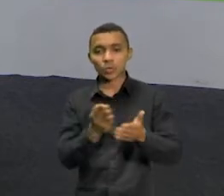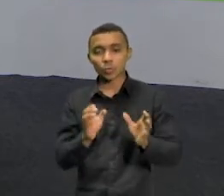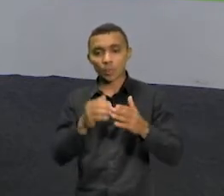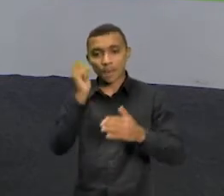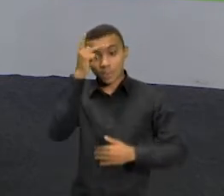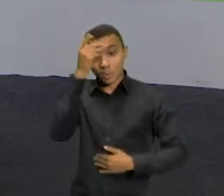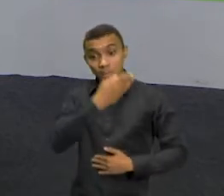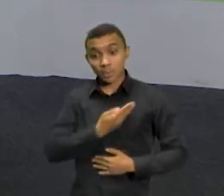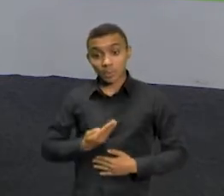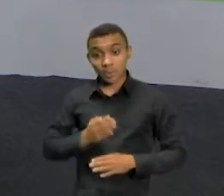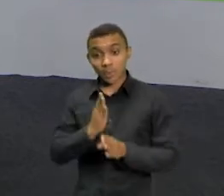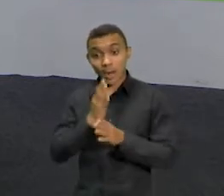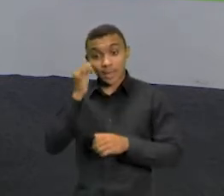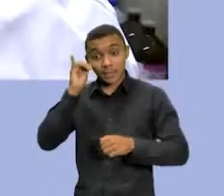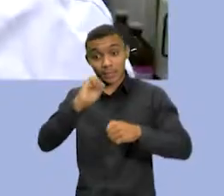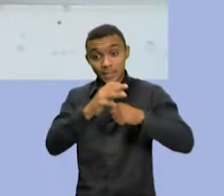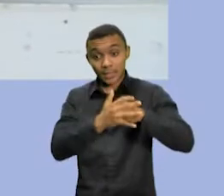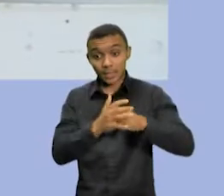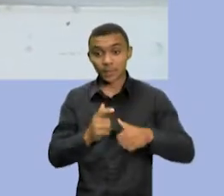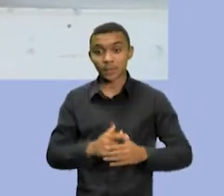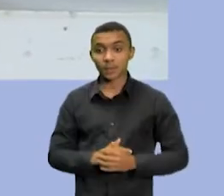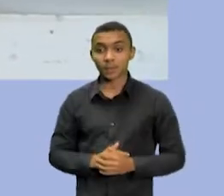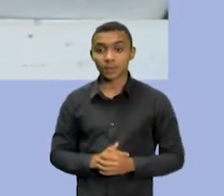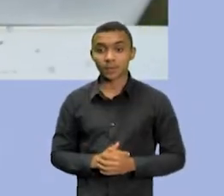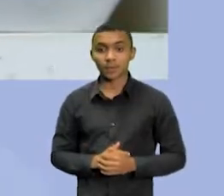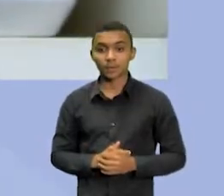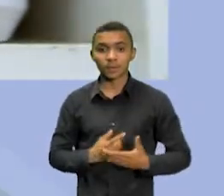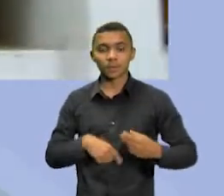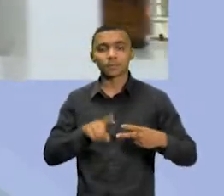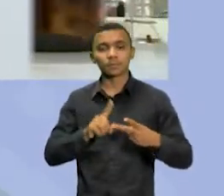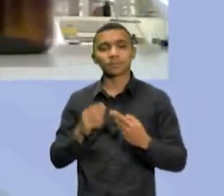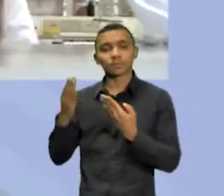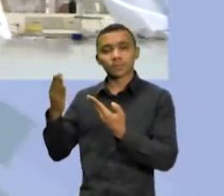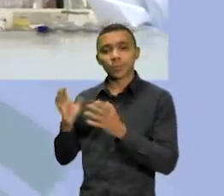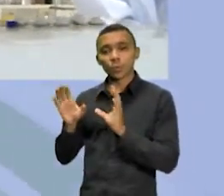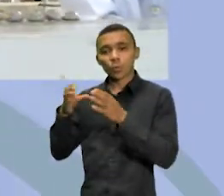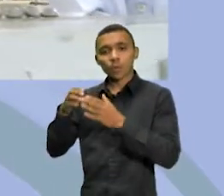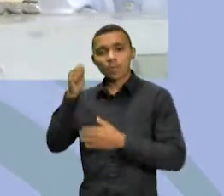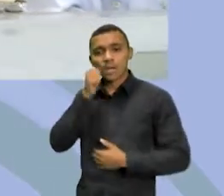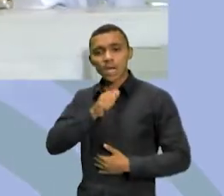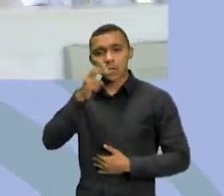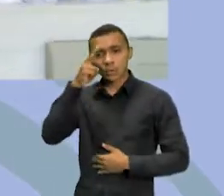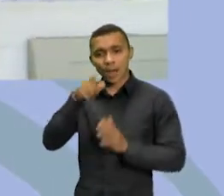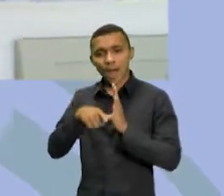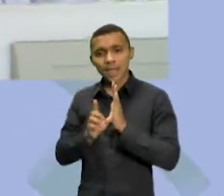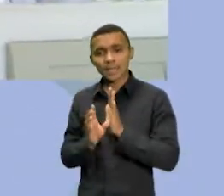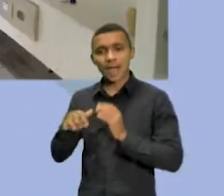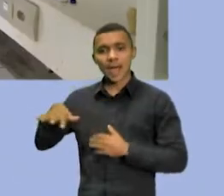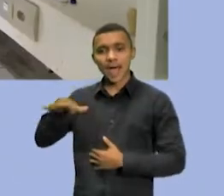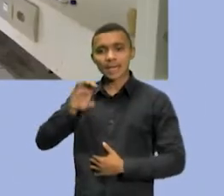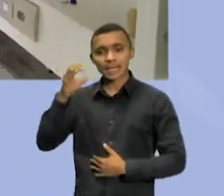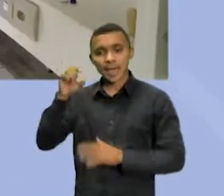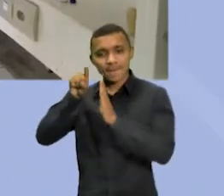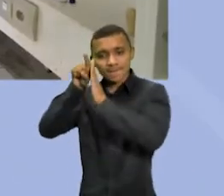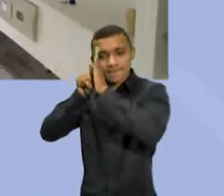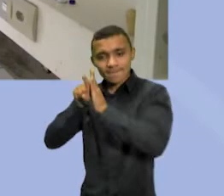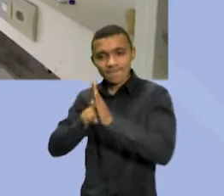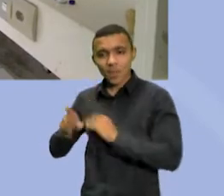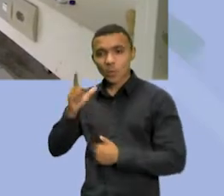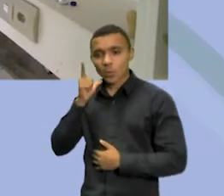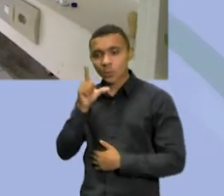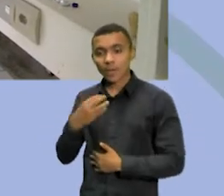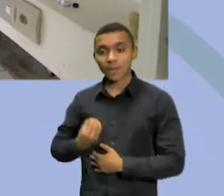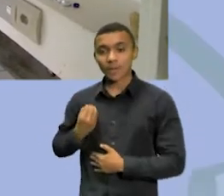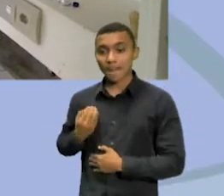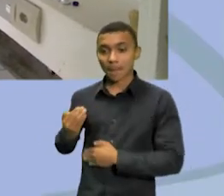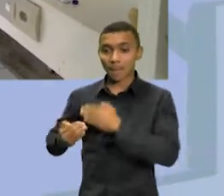pandemia de Covid-19. E conheça a história de mulheres que viram na ciência e na pesquisa oportunidades de crescimento